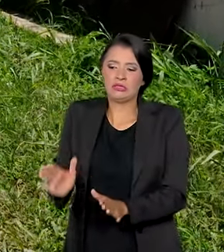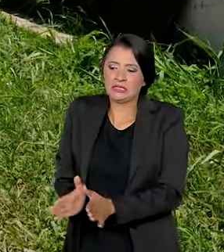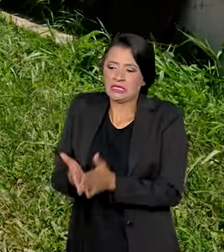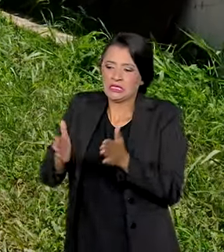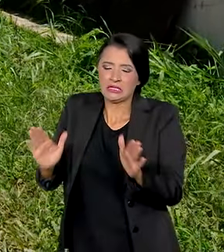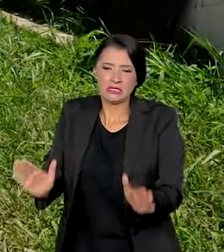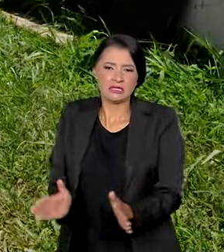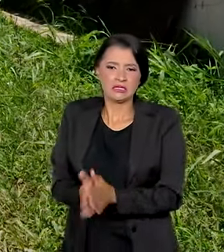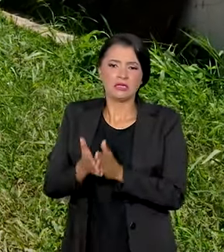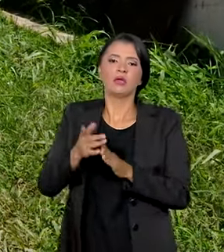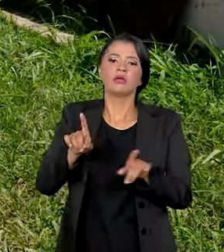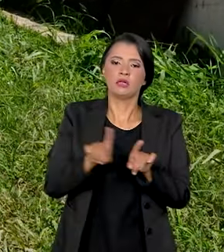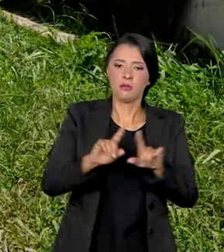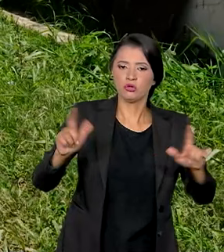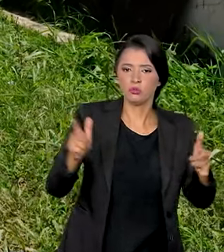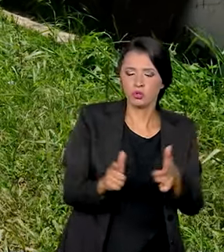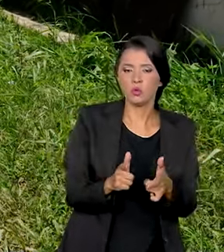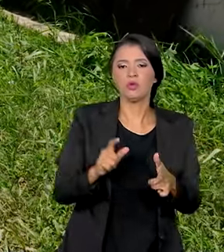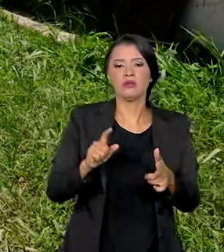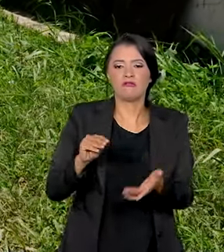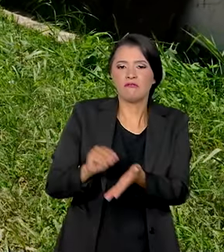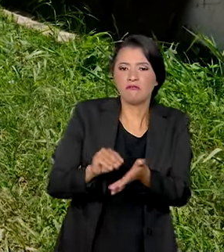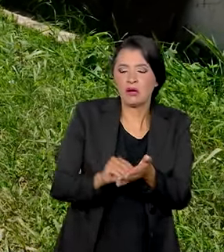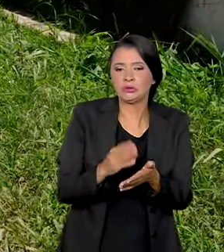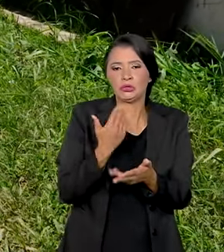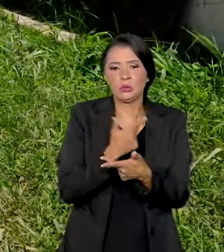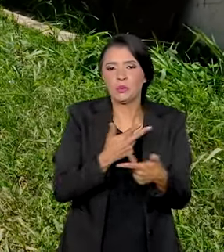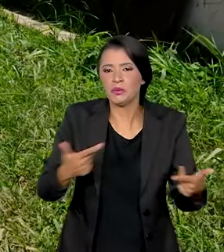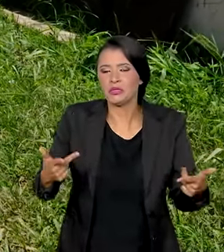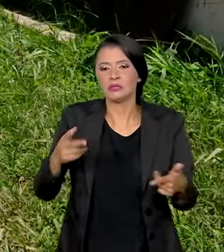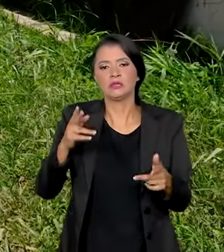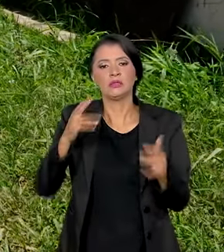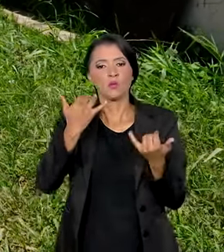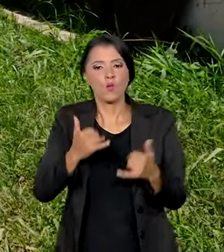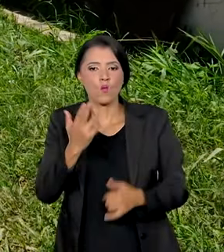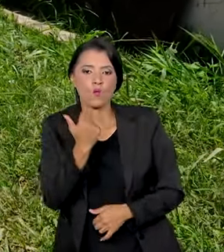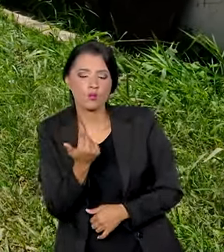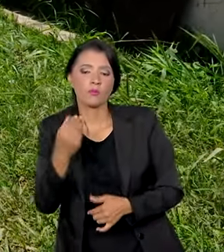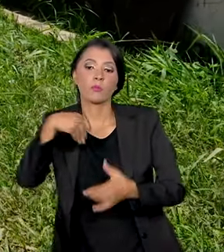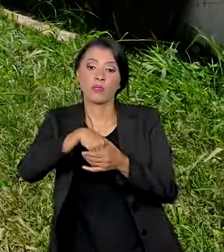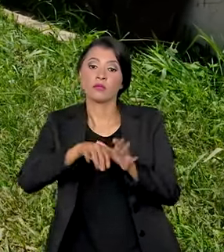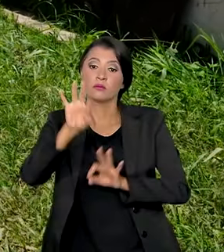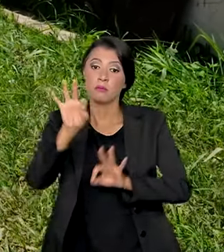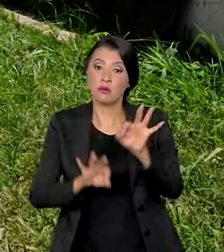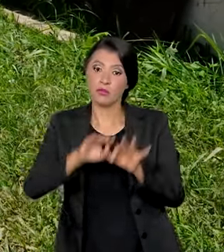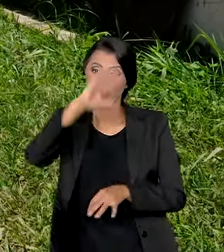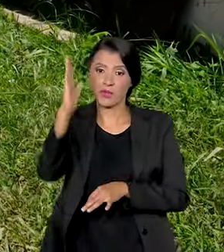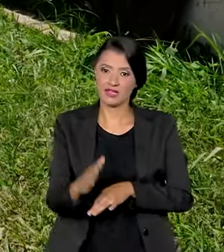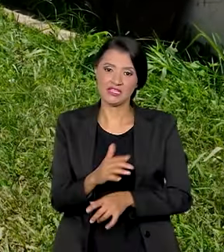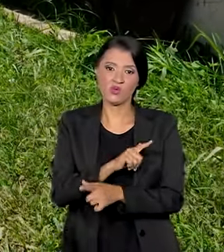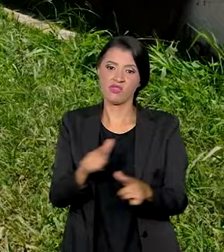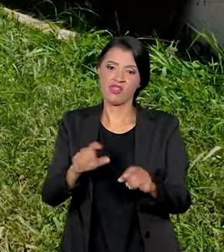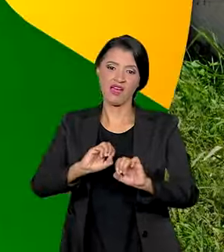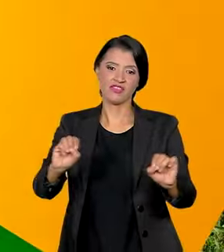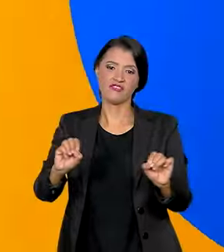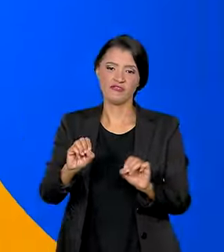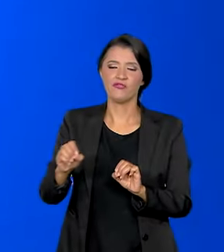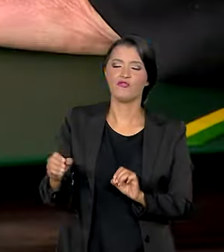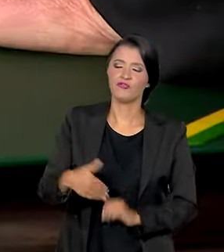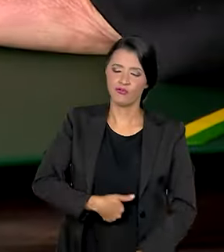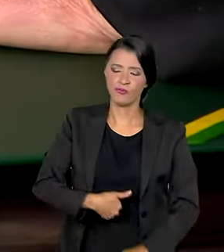reduzir a insegurança alimentar e nutricional. E tudo isso dentro do plano Brasil Sem Fome.